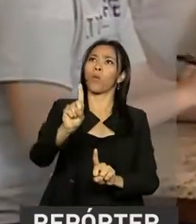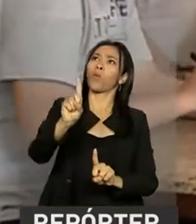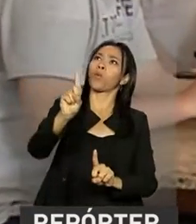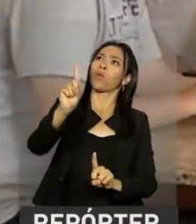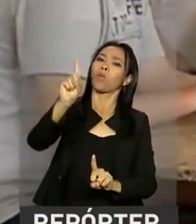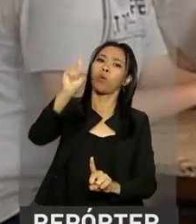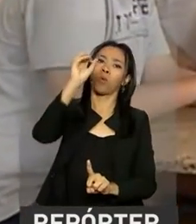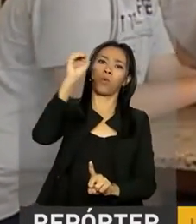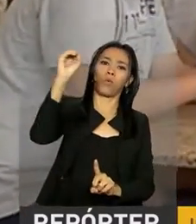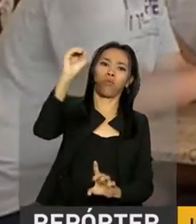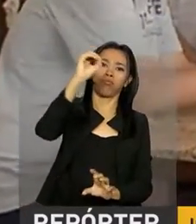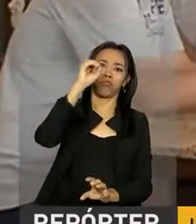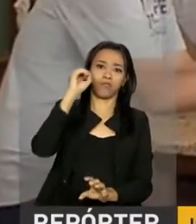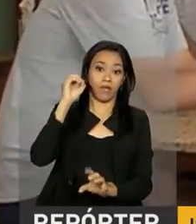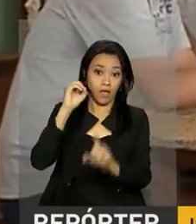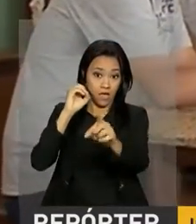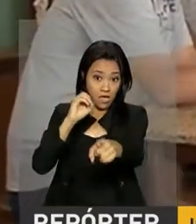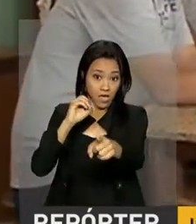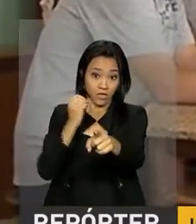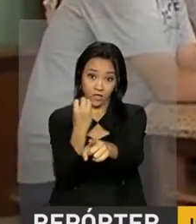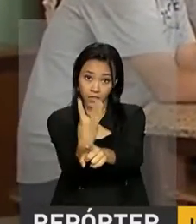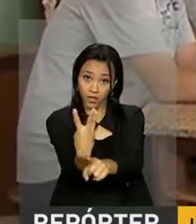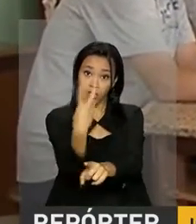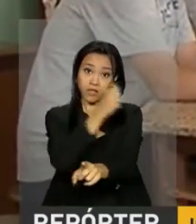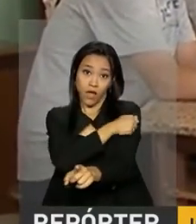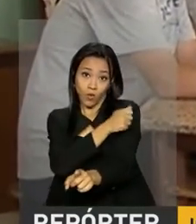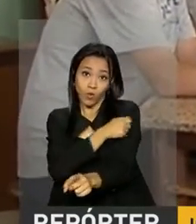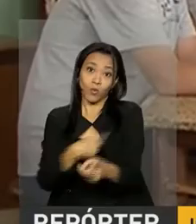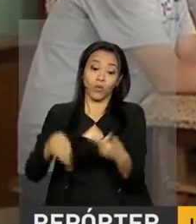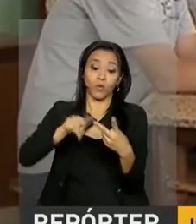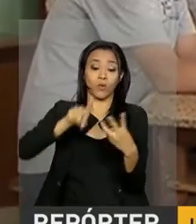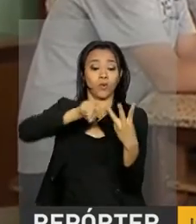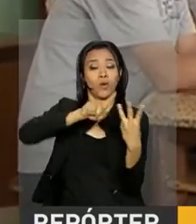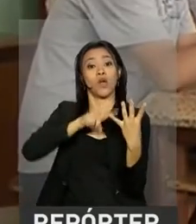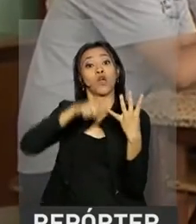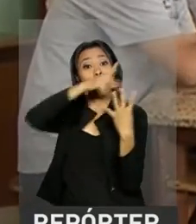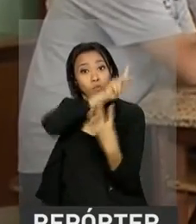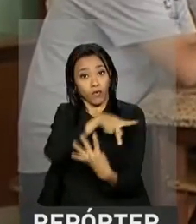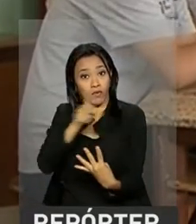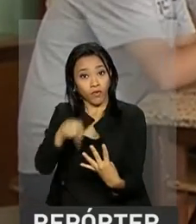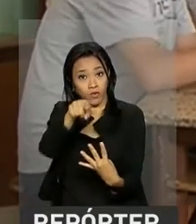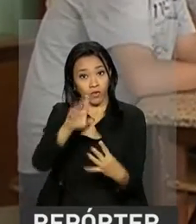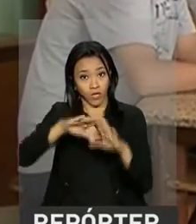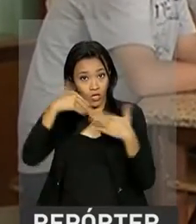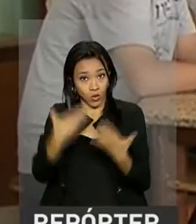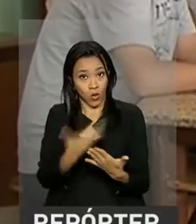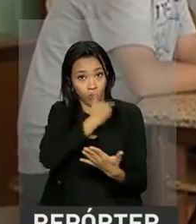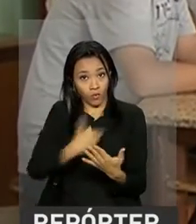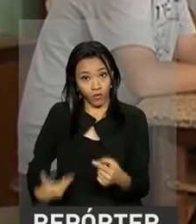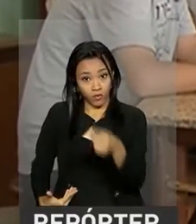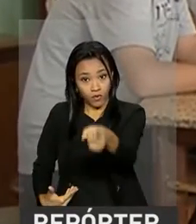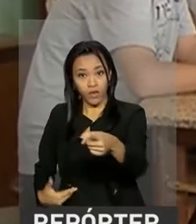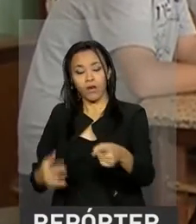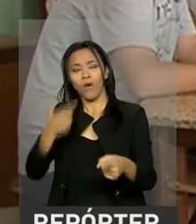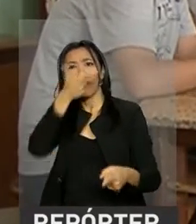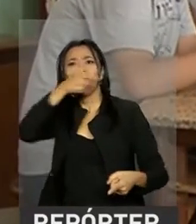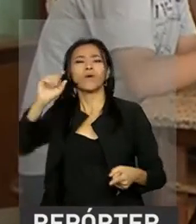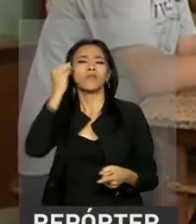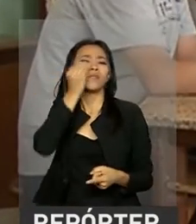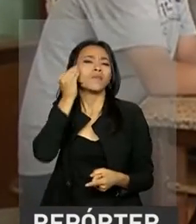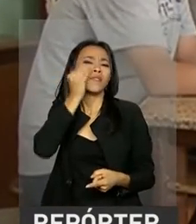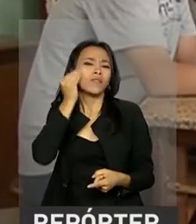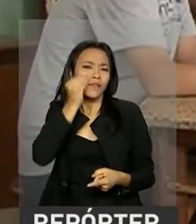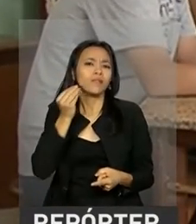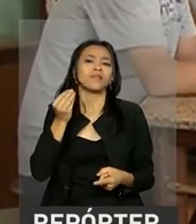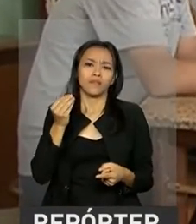satélite montado por eles, estes três alunos e o professor aqui da escola Tancredo Neves vão poder viver outra experiência no campo